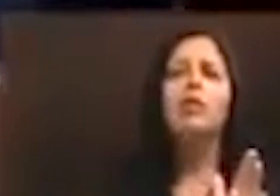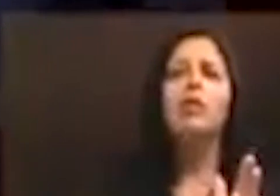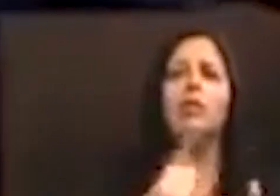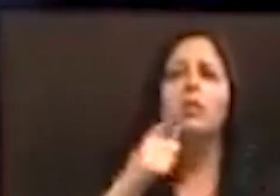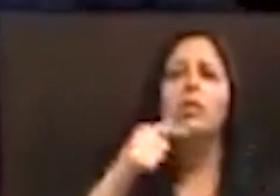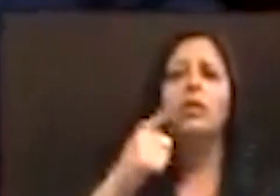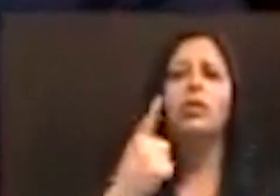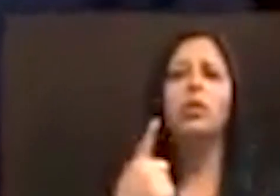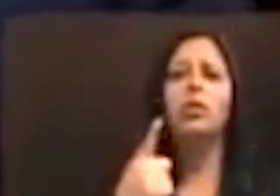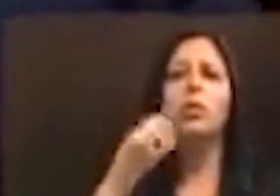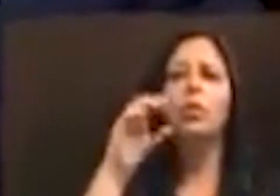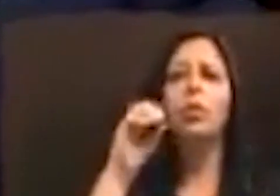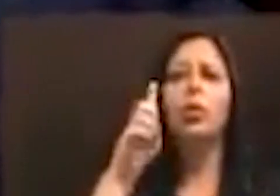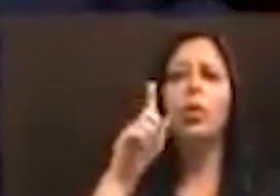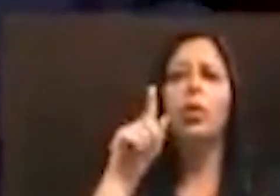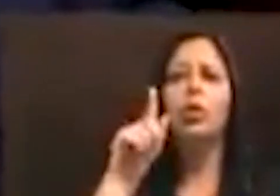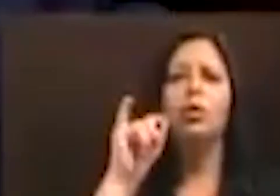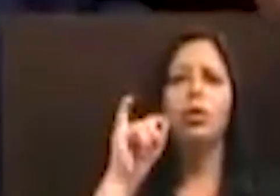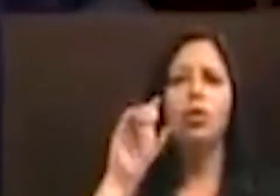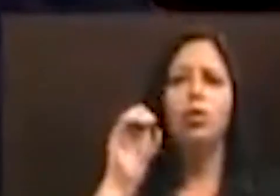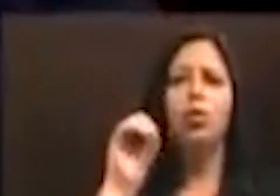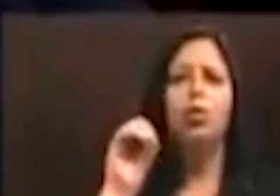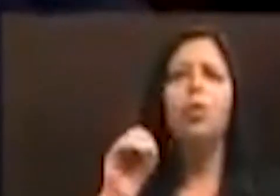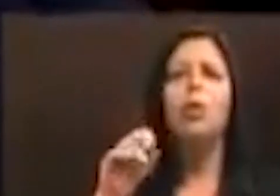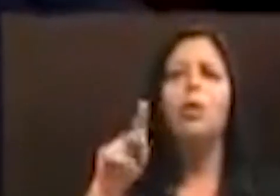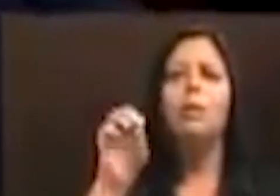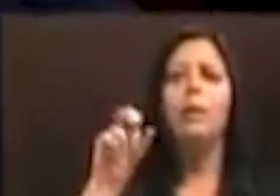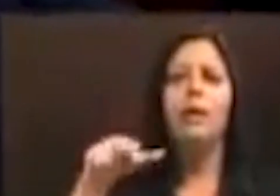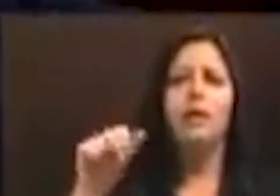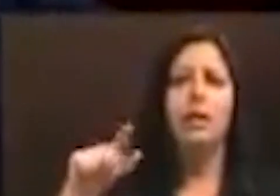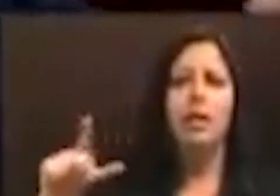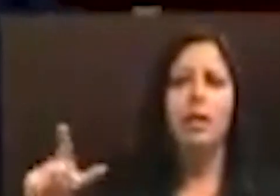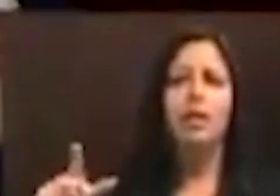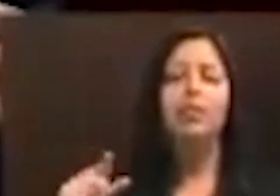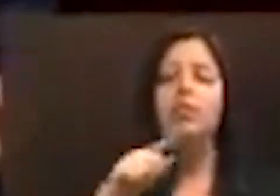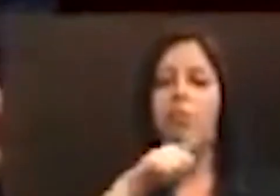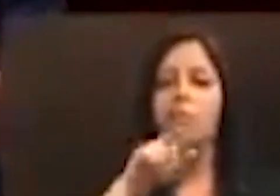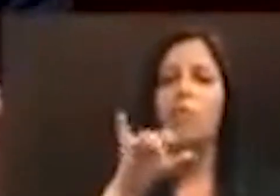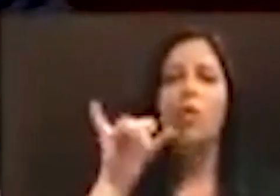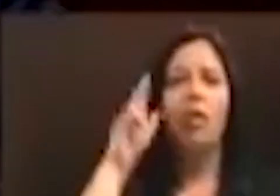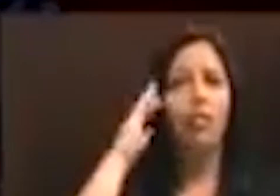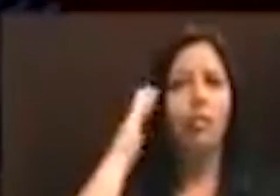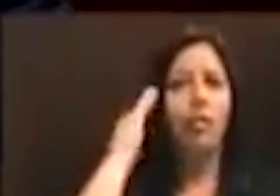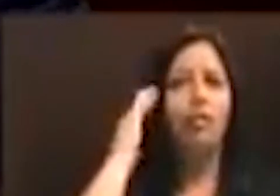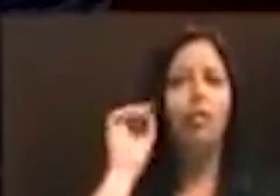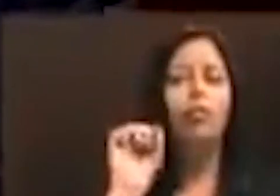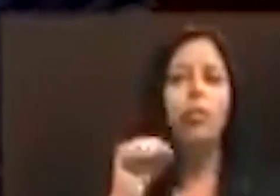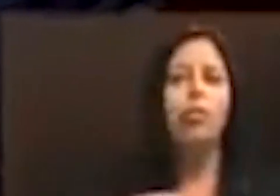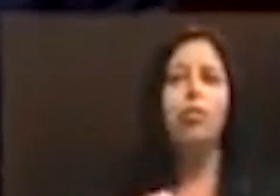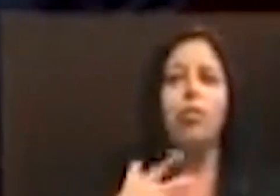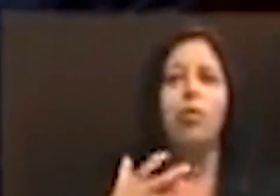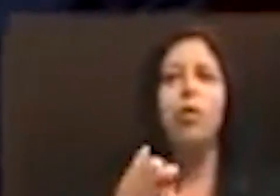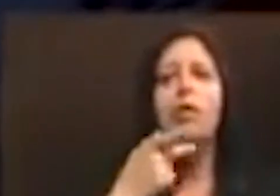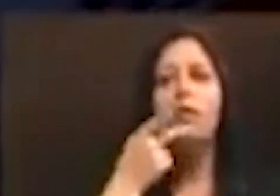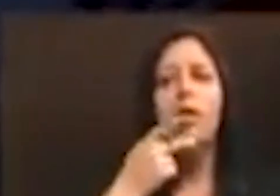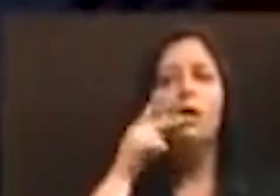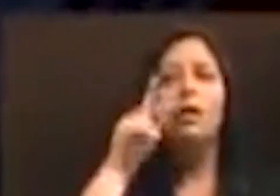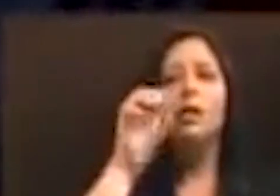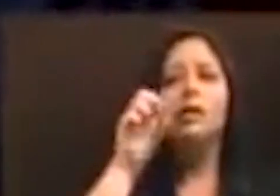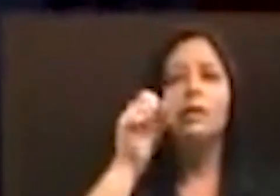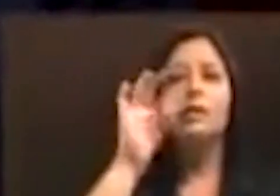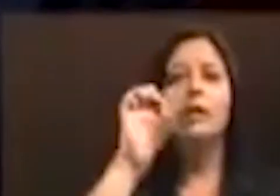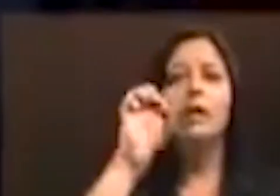Penal que trata do estelionato? E talvez V. Exª vá entender do que que eu quero falar. Estelionato